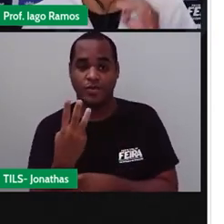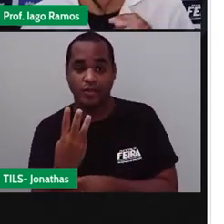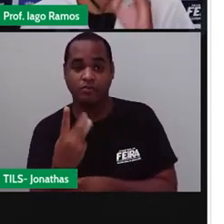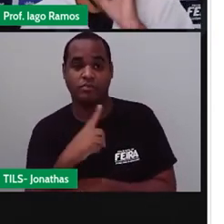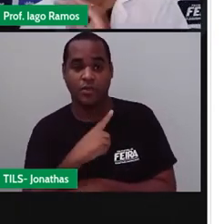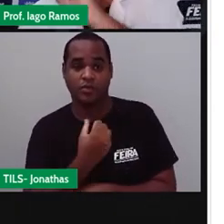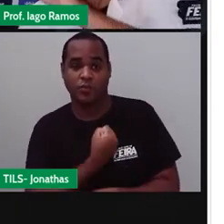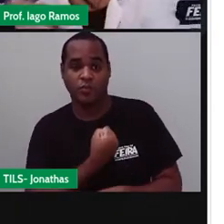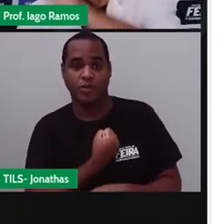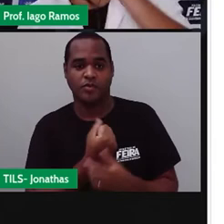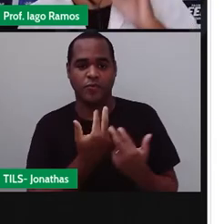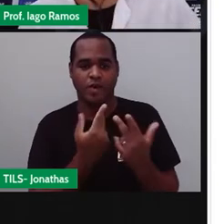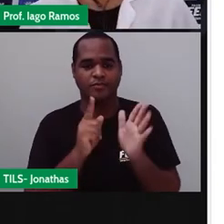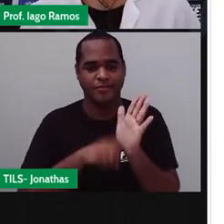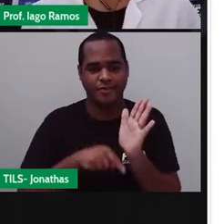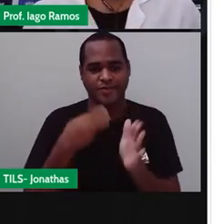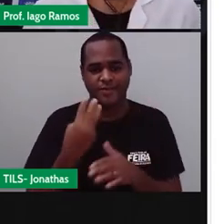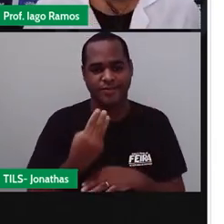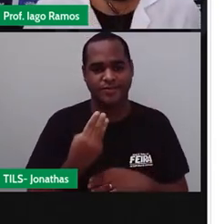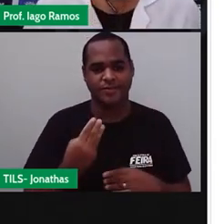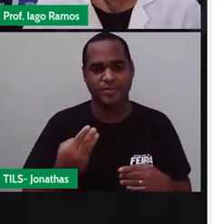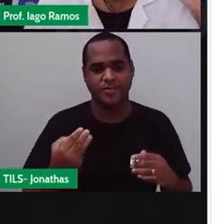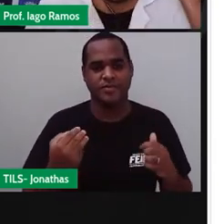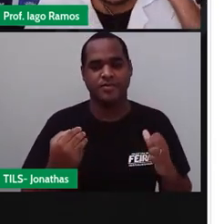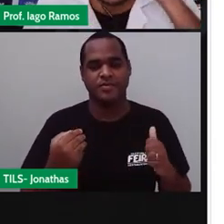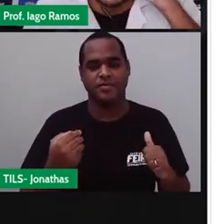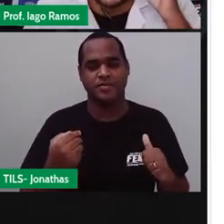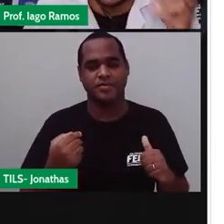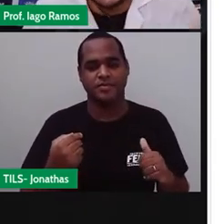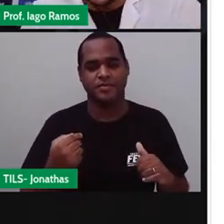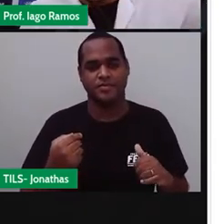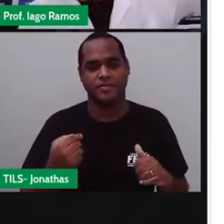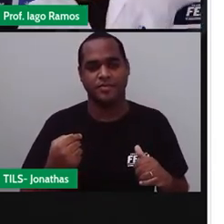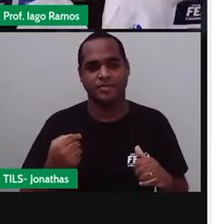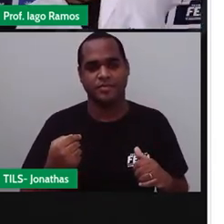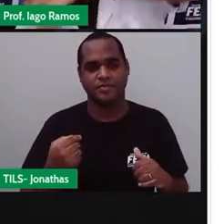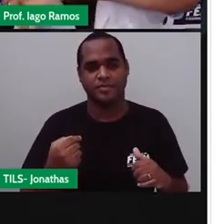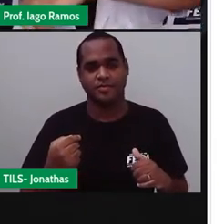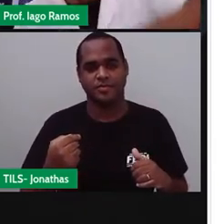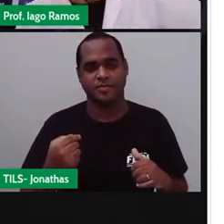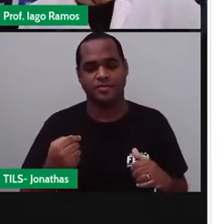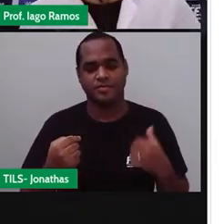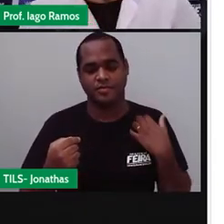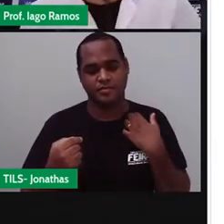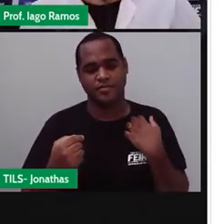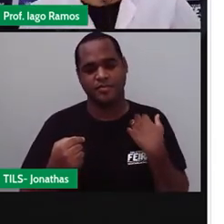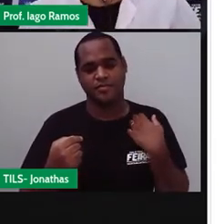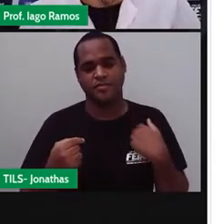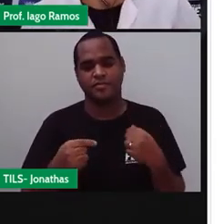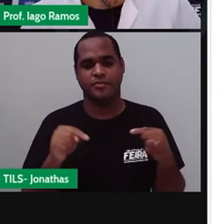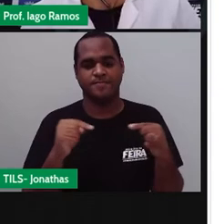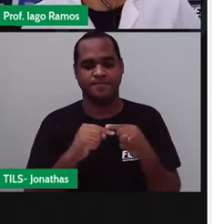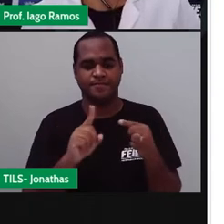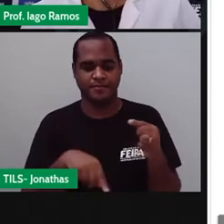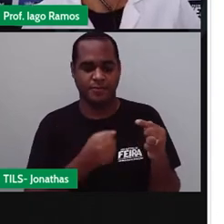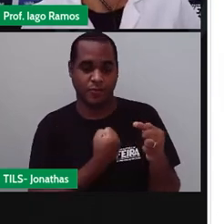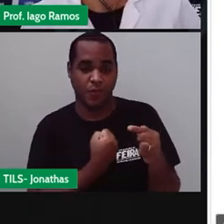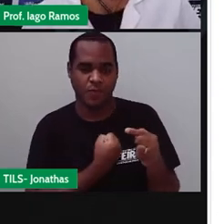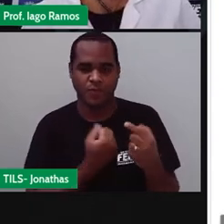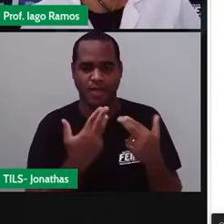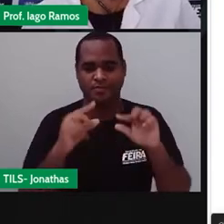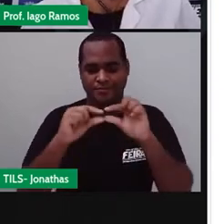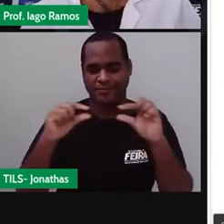3 números menos 3 sendo somado. Então vamos fazer essa soma lá na reta numérica. Olha só,